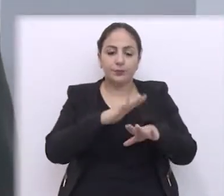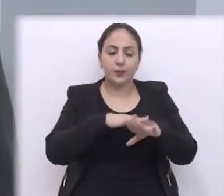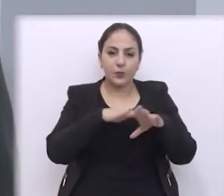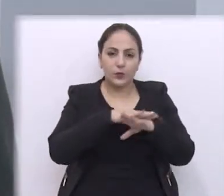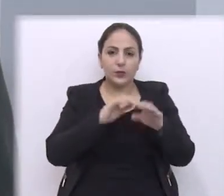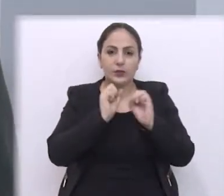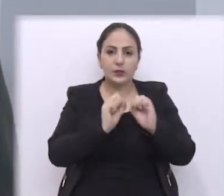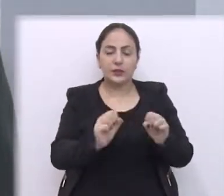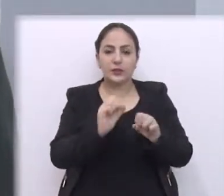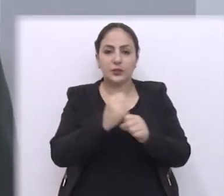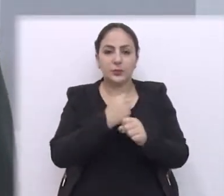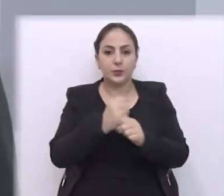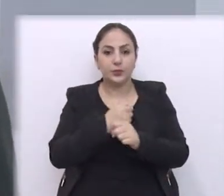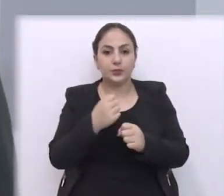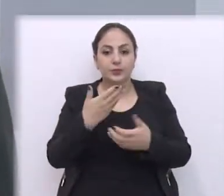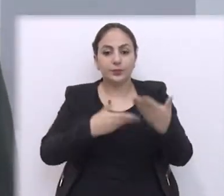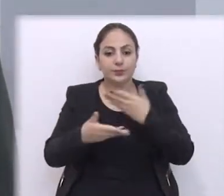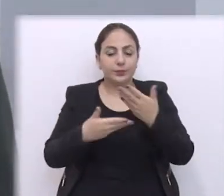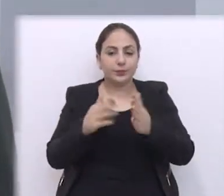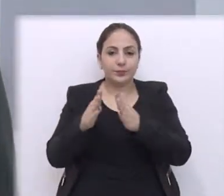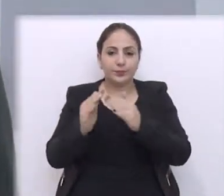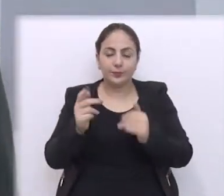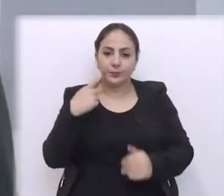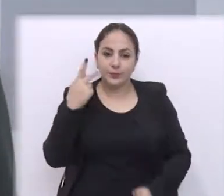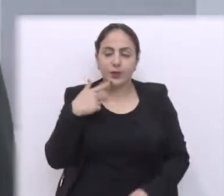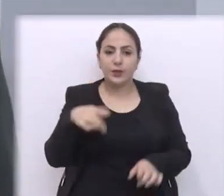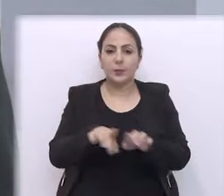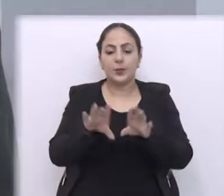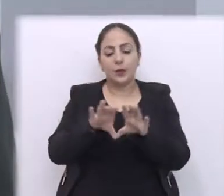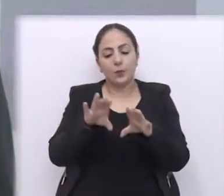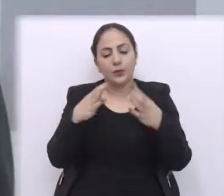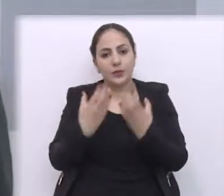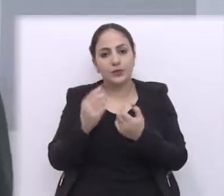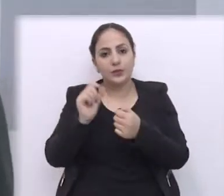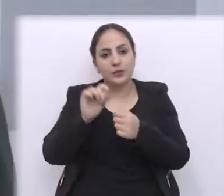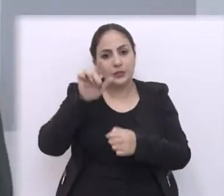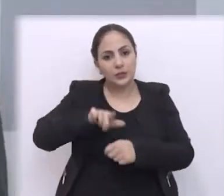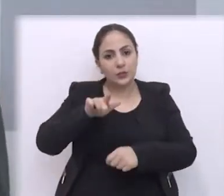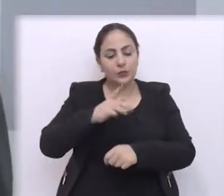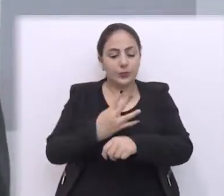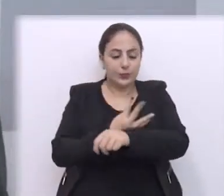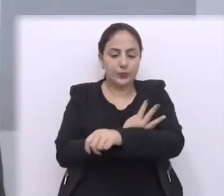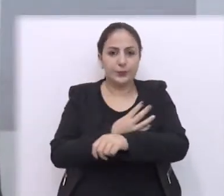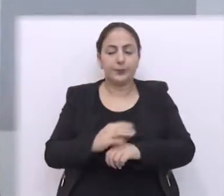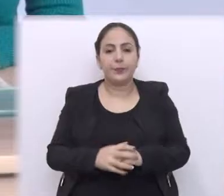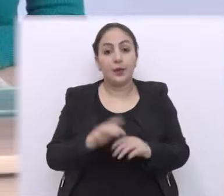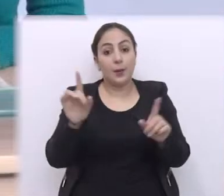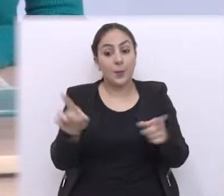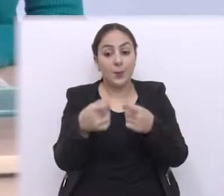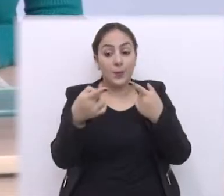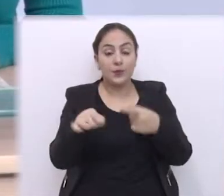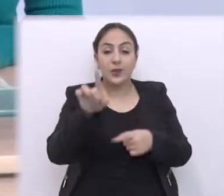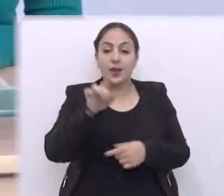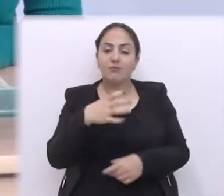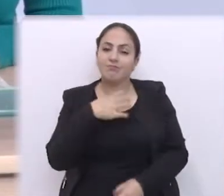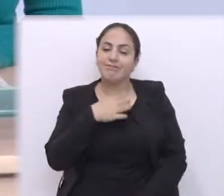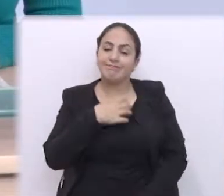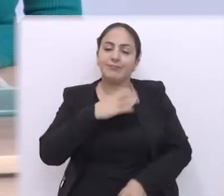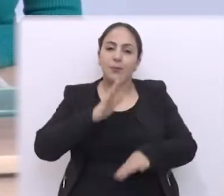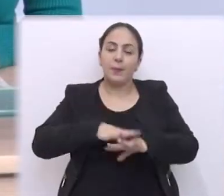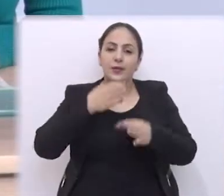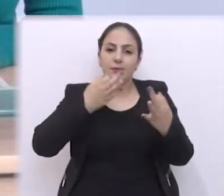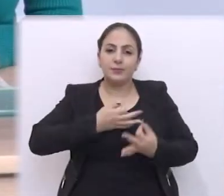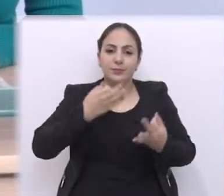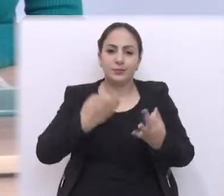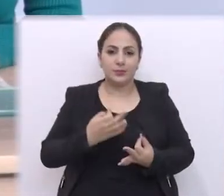Secretário de Obras, ele nos garantiu que nos próximos dias vai atender o pedido do vereador e da comunidade, refazendo então essa ponte. A música é uma